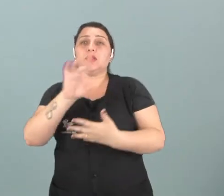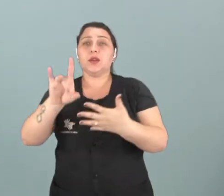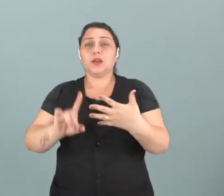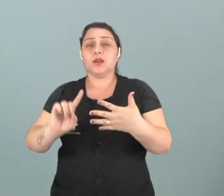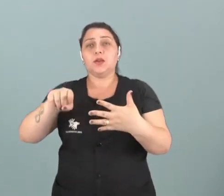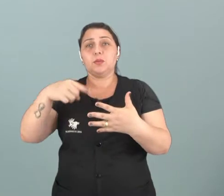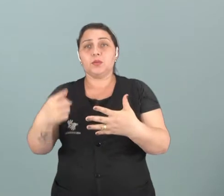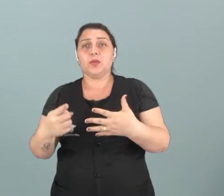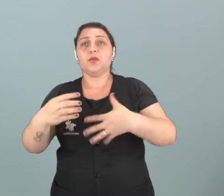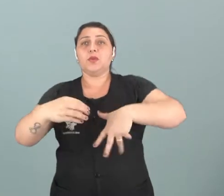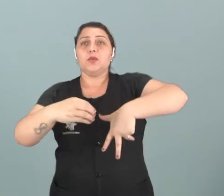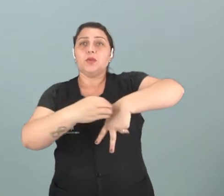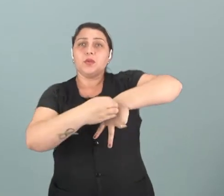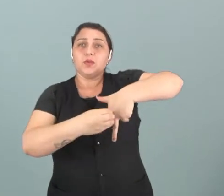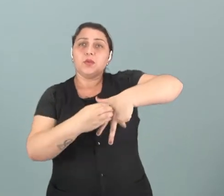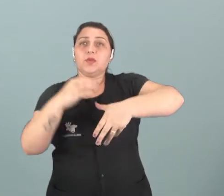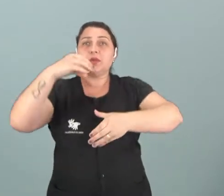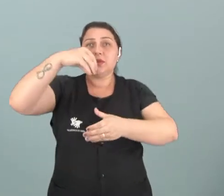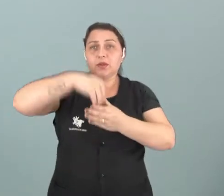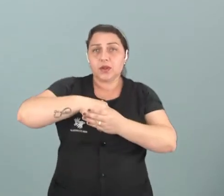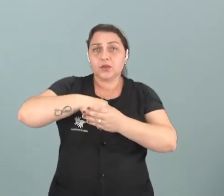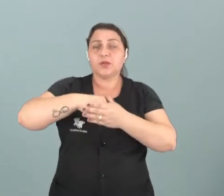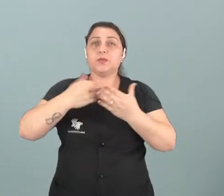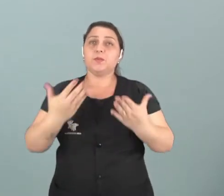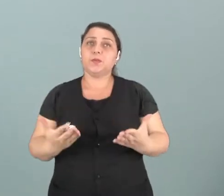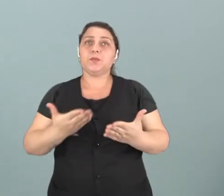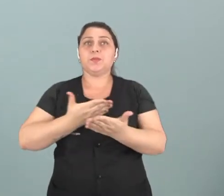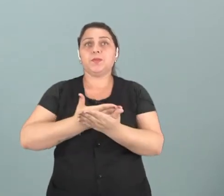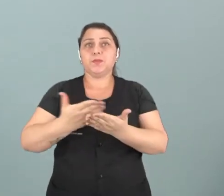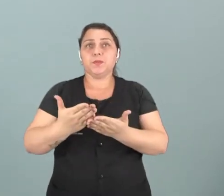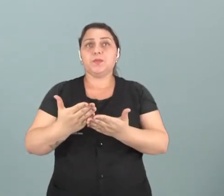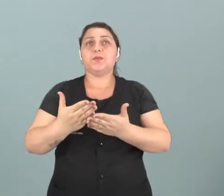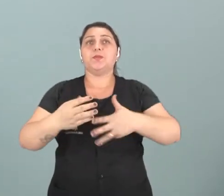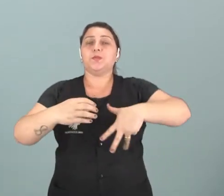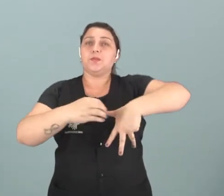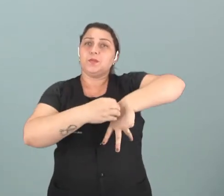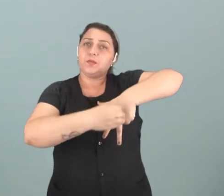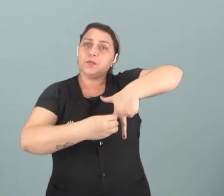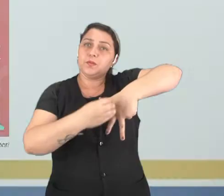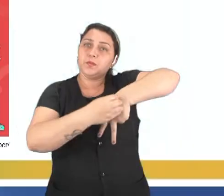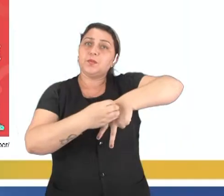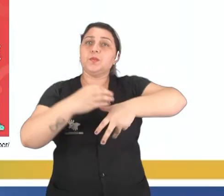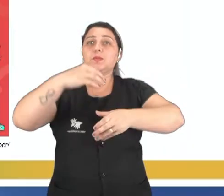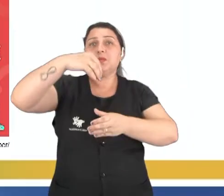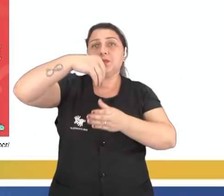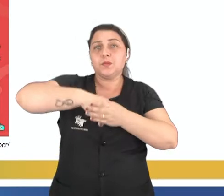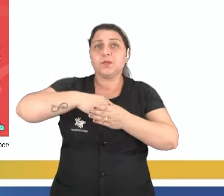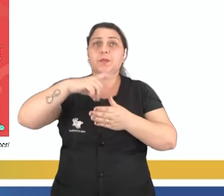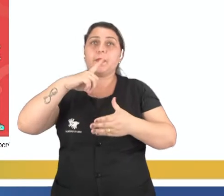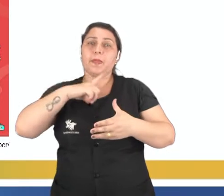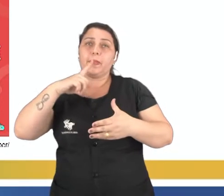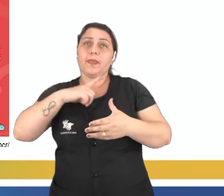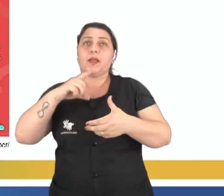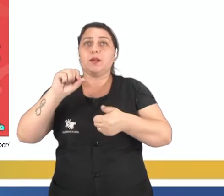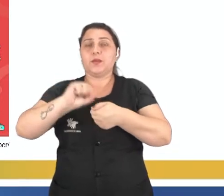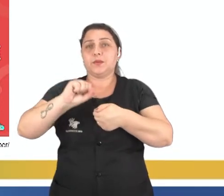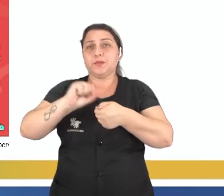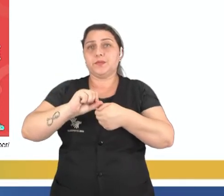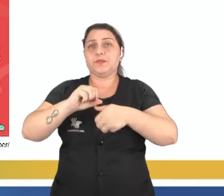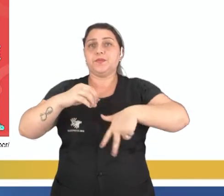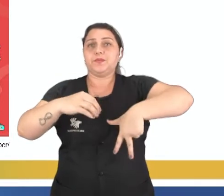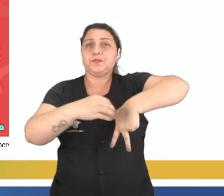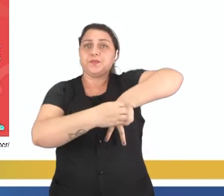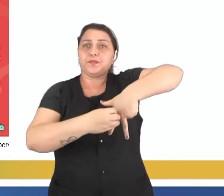depois nós vamos falar sobre os órgãos internos. Então vamos começar para os órgãos externos. Nós temos ali, formando esses